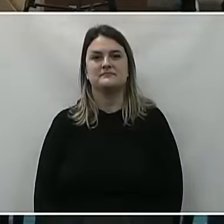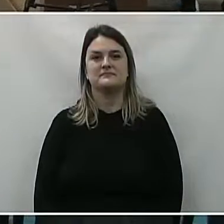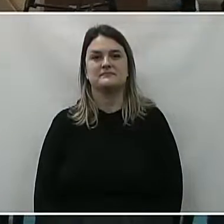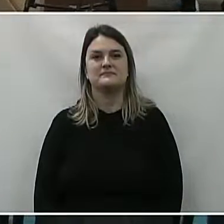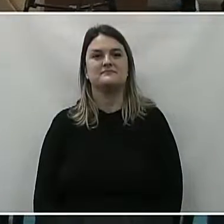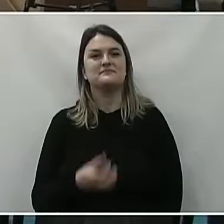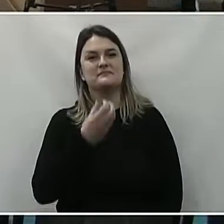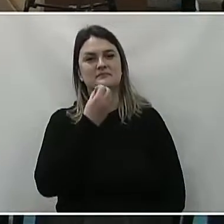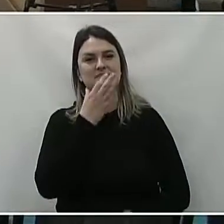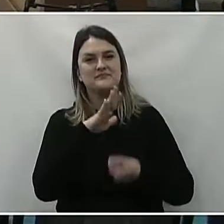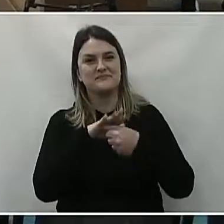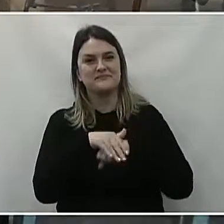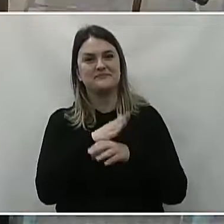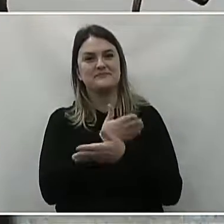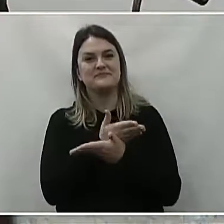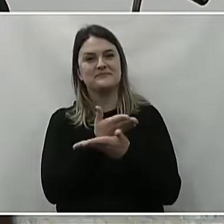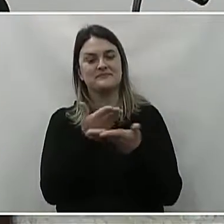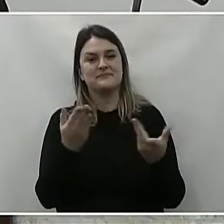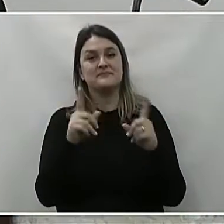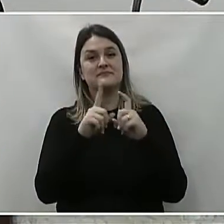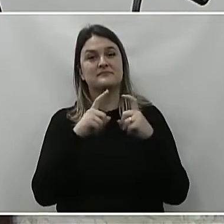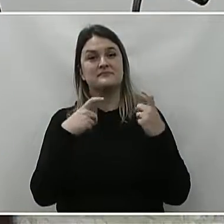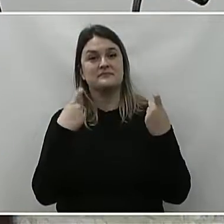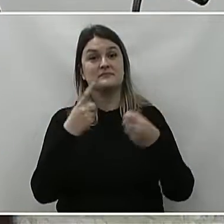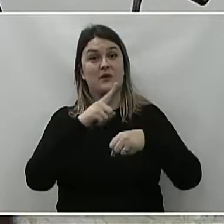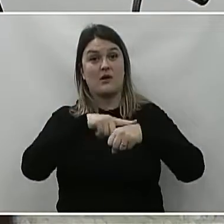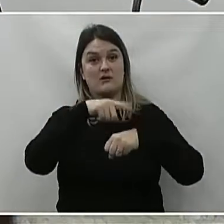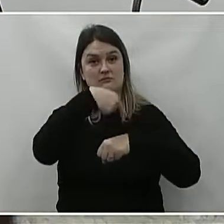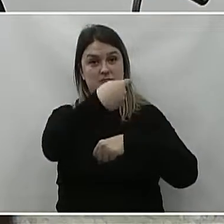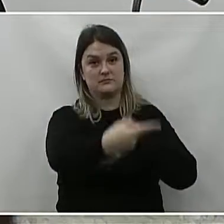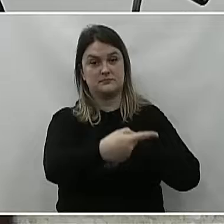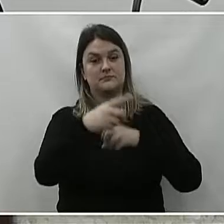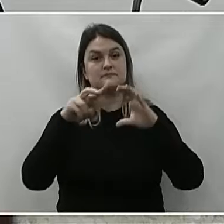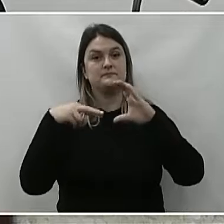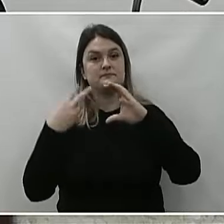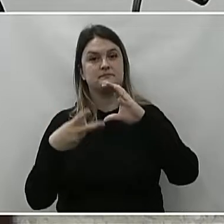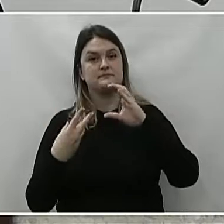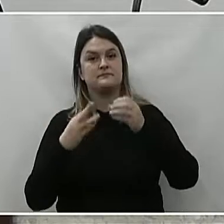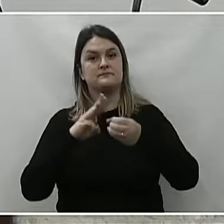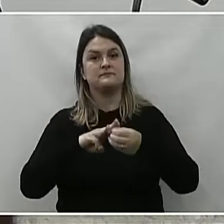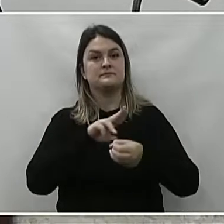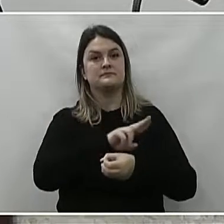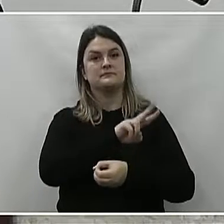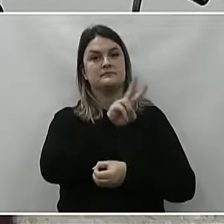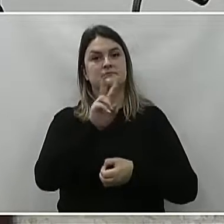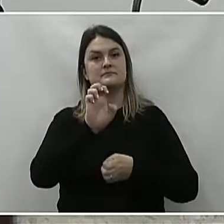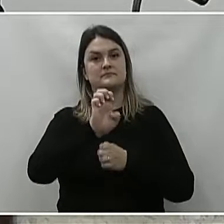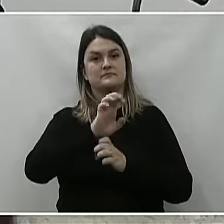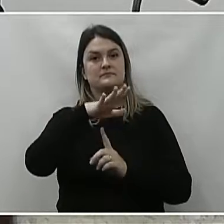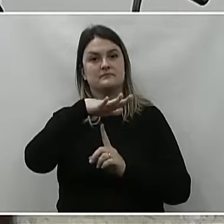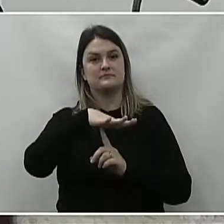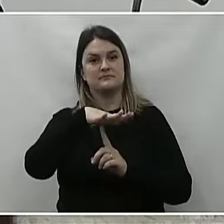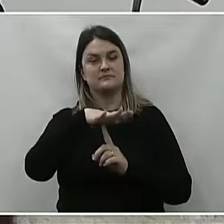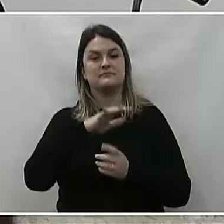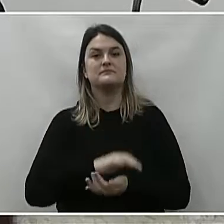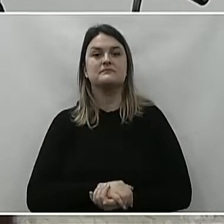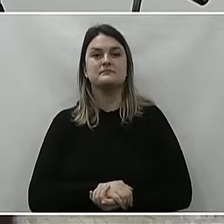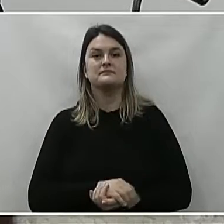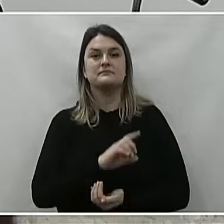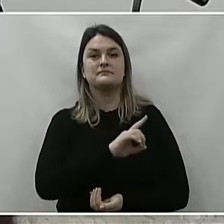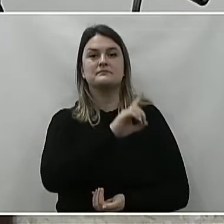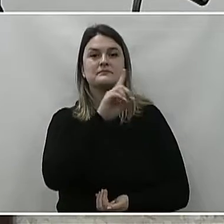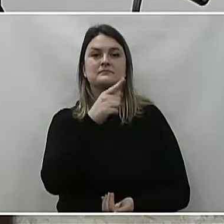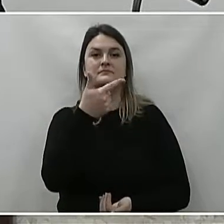Boa noite a todos. Reunião extraordinária da Câmara Municipal do União da Vitória, Estado do Paraná,